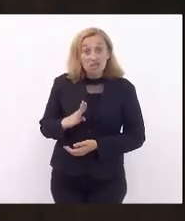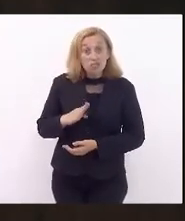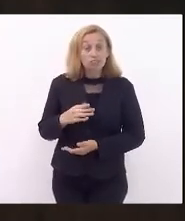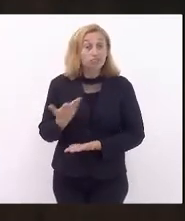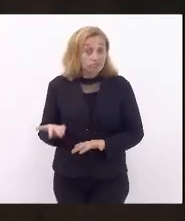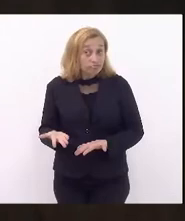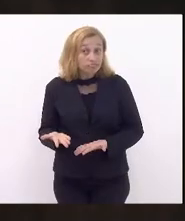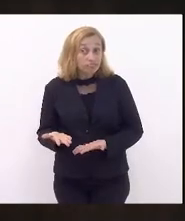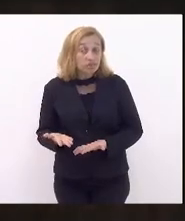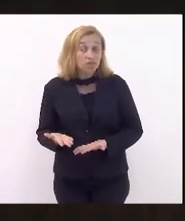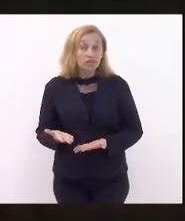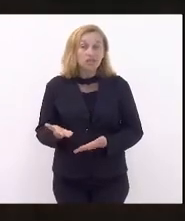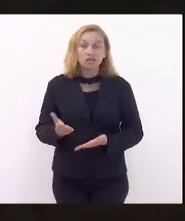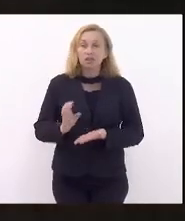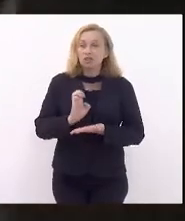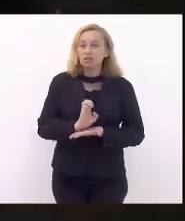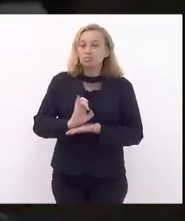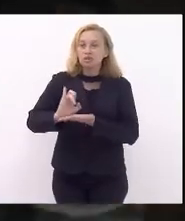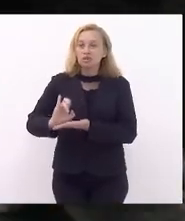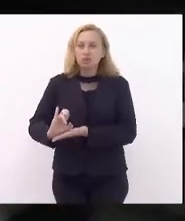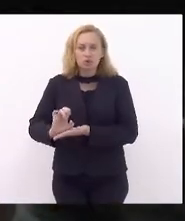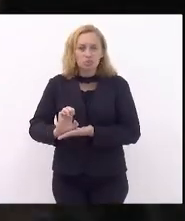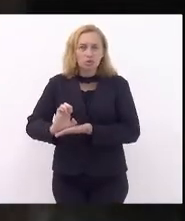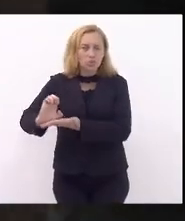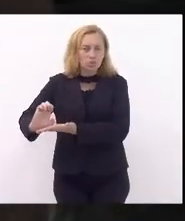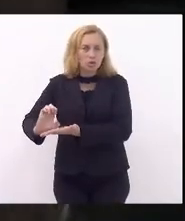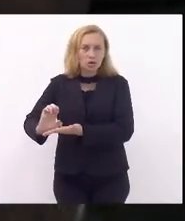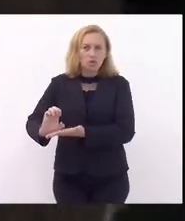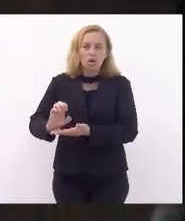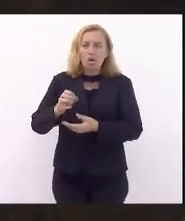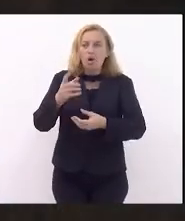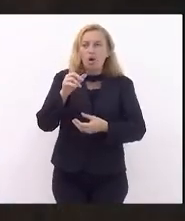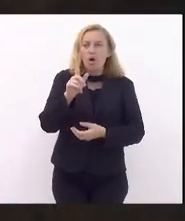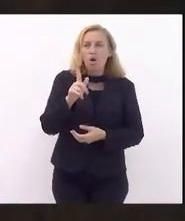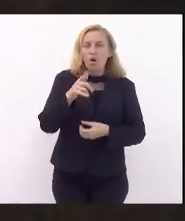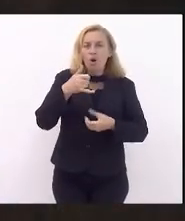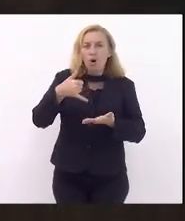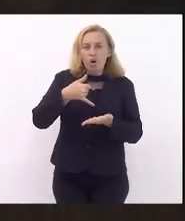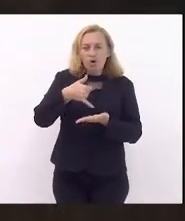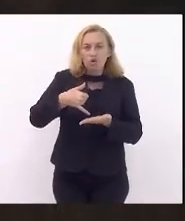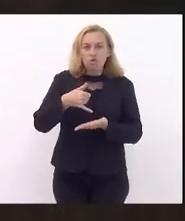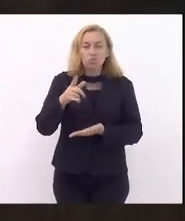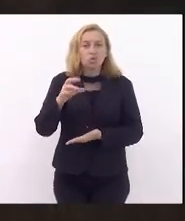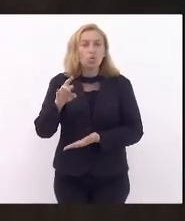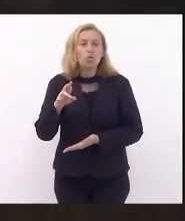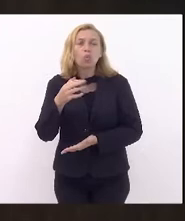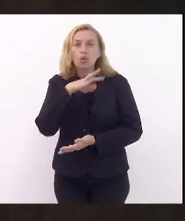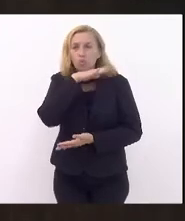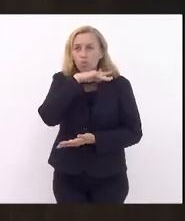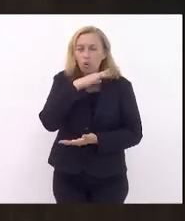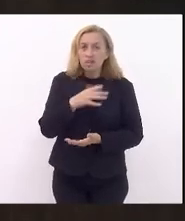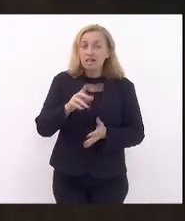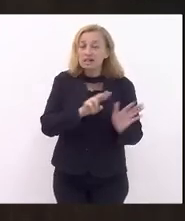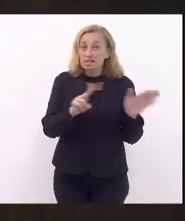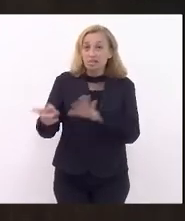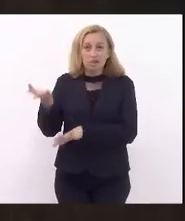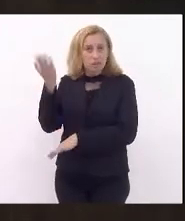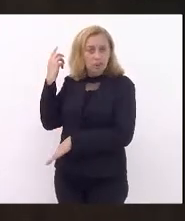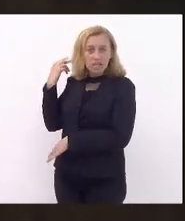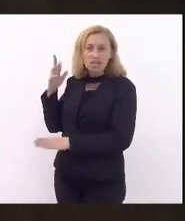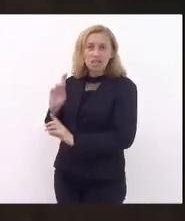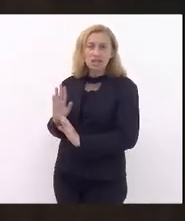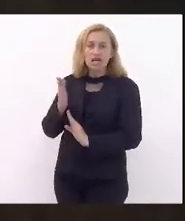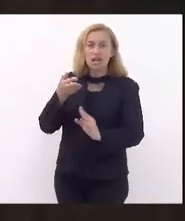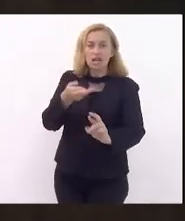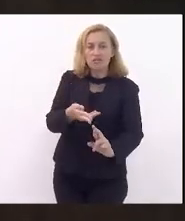exportadores do óleo cru, o nosso parque de refino está sendo desmontado. Semana passada, retrasada, você fez referência